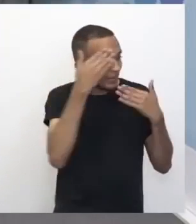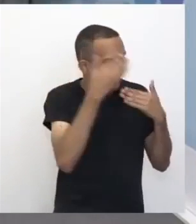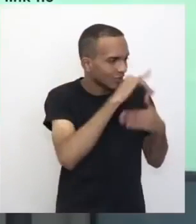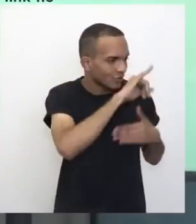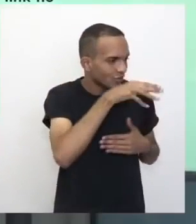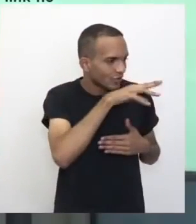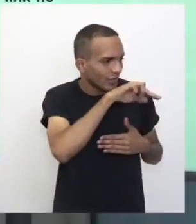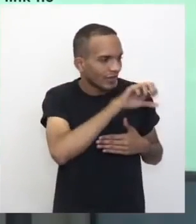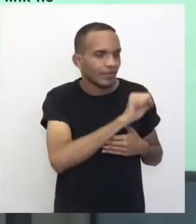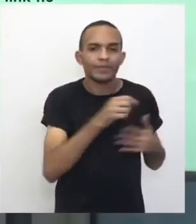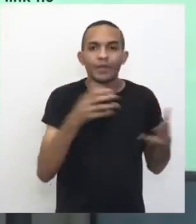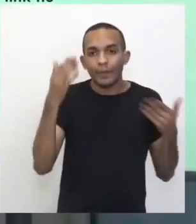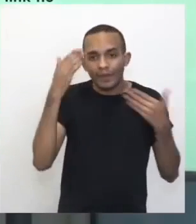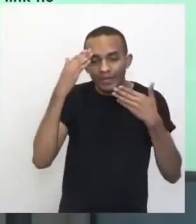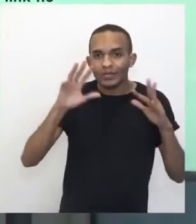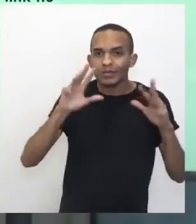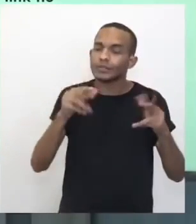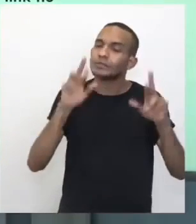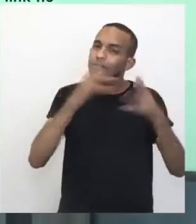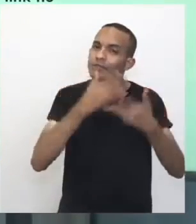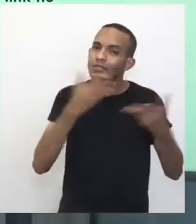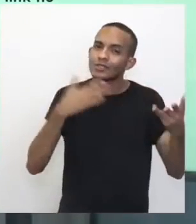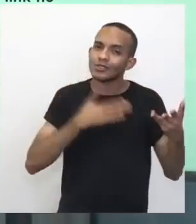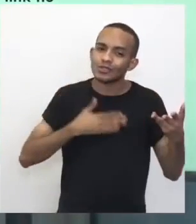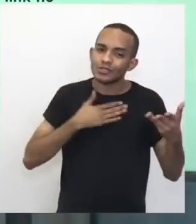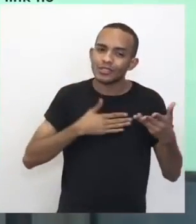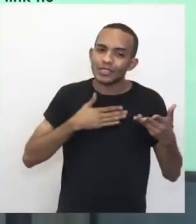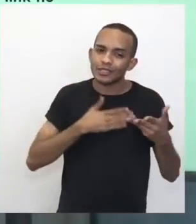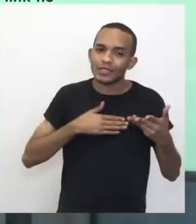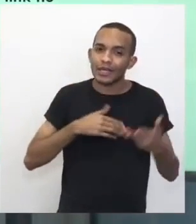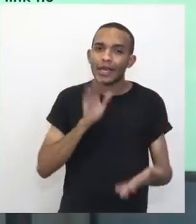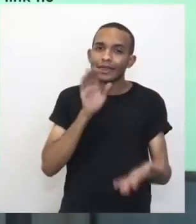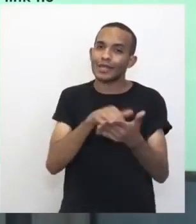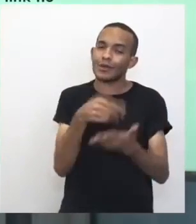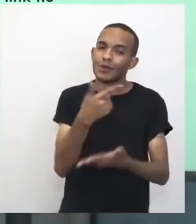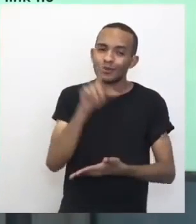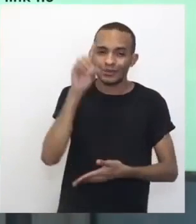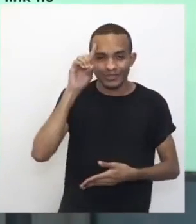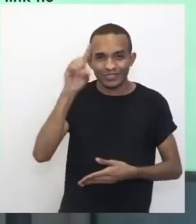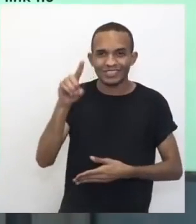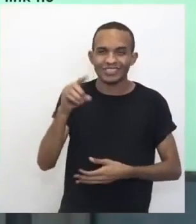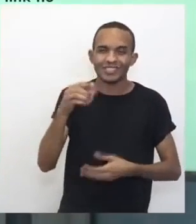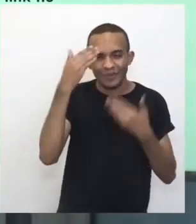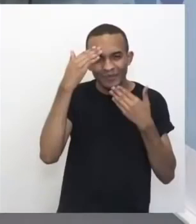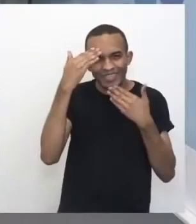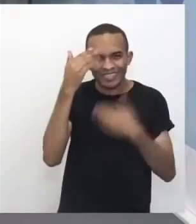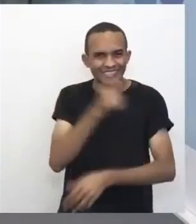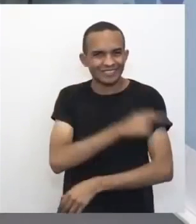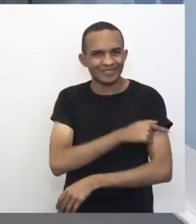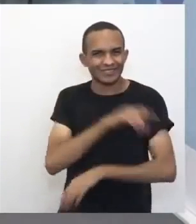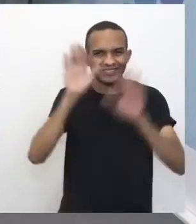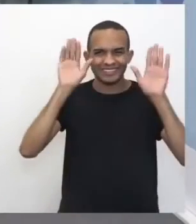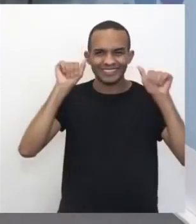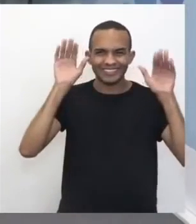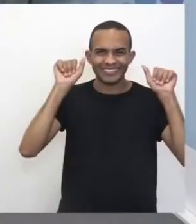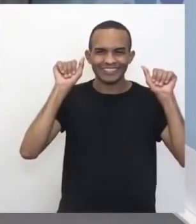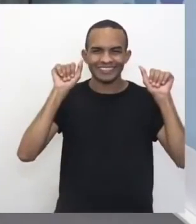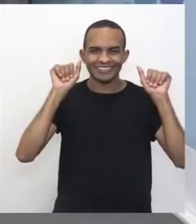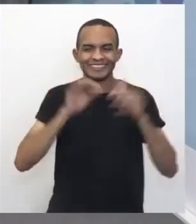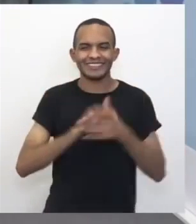foi incrível. Obrigado a todos, espero que vocês tenham gostado. Até a próxima aí, valeu, sétimo ano. Tchau, tchau.